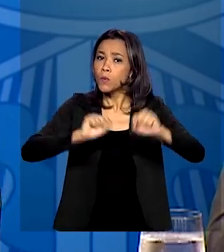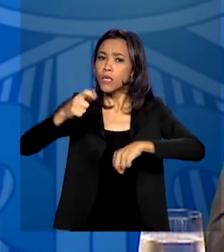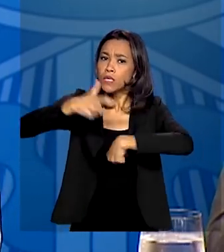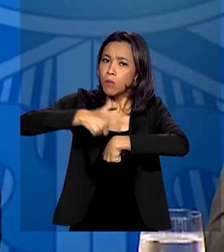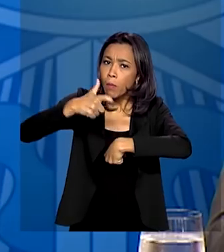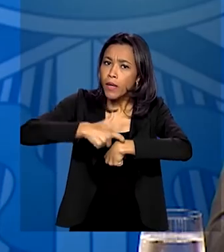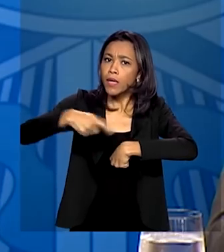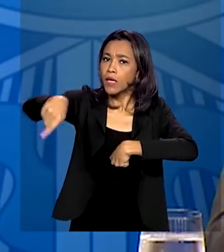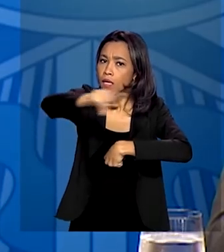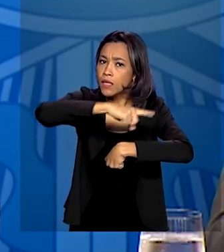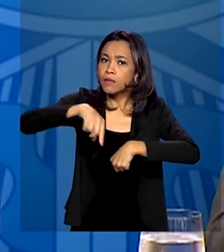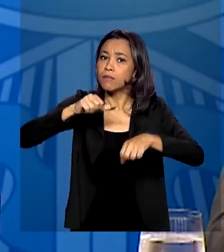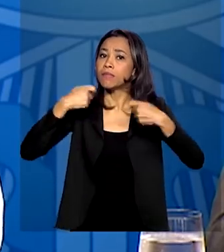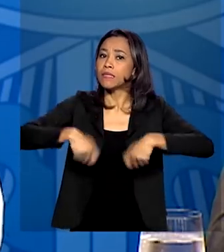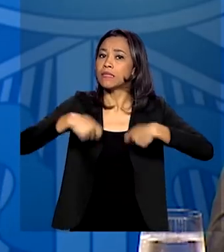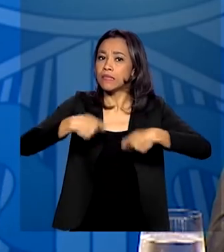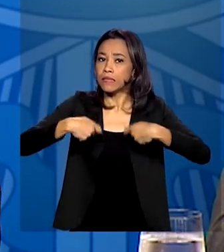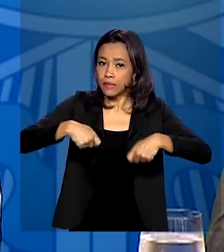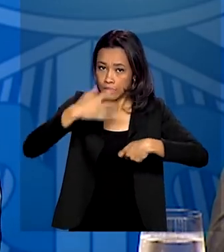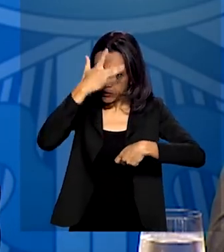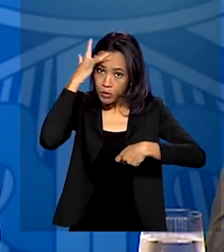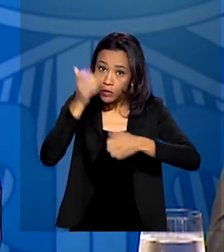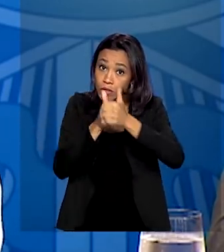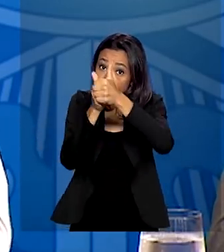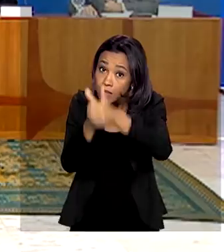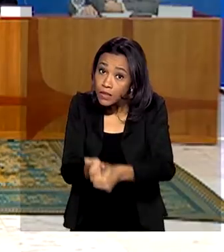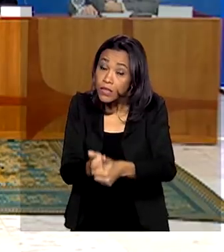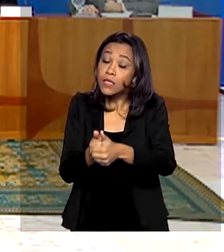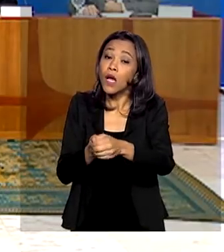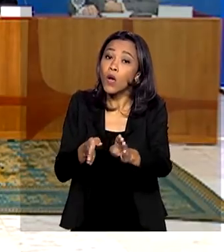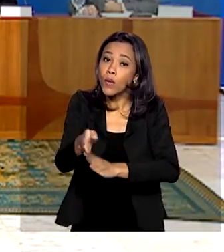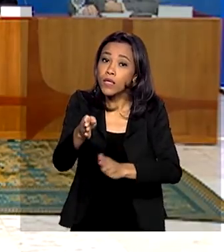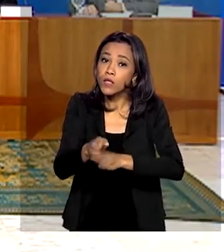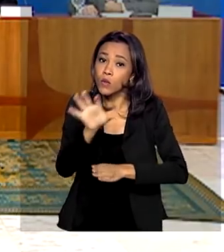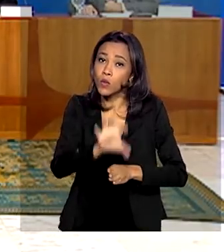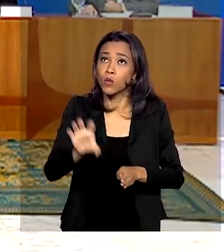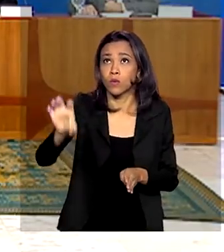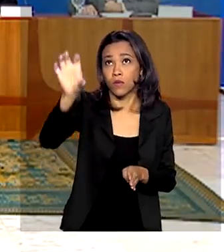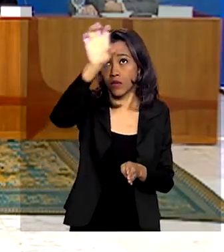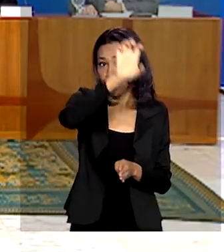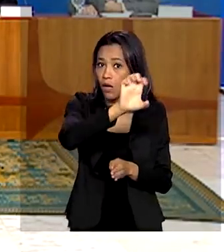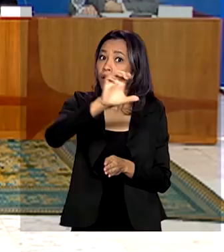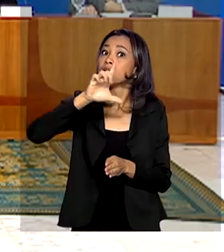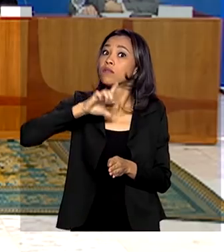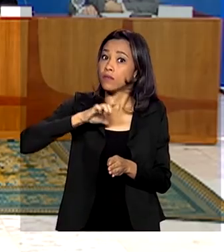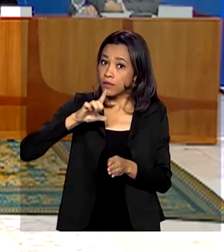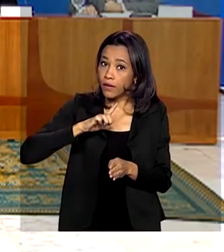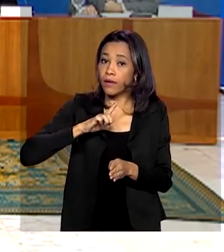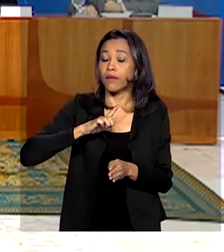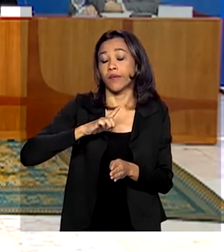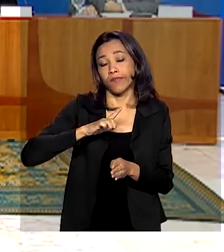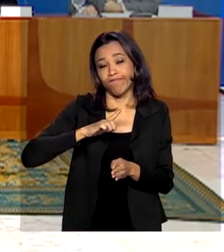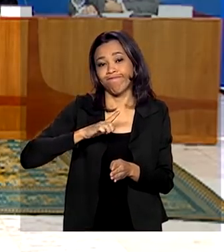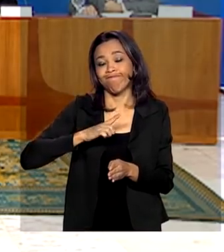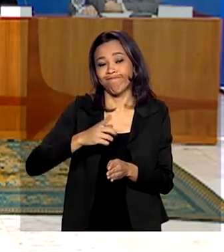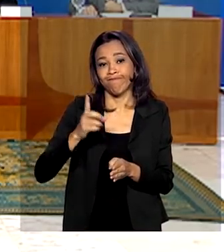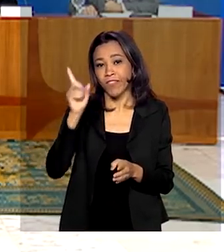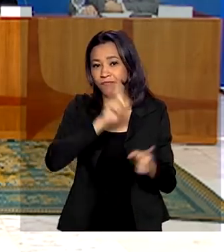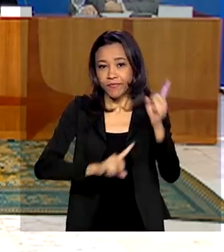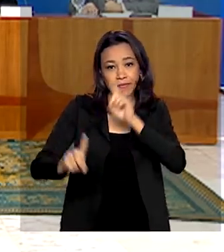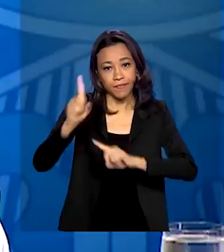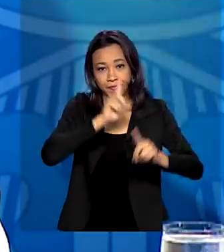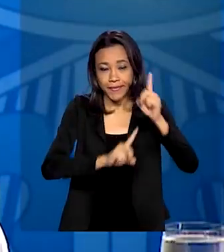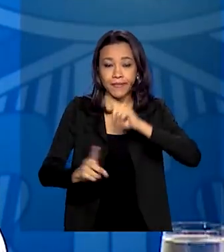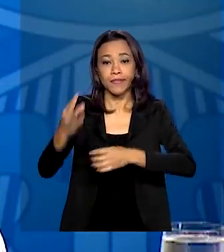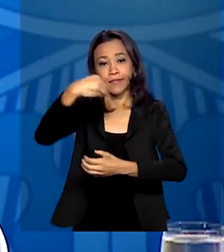população deve seguir as recomendações dos estados, porque ainda existem deficiências no sistema de